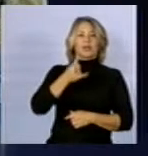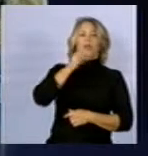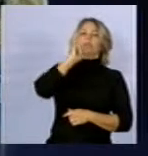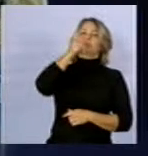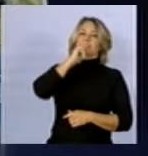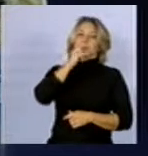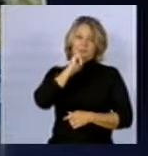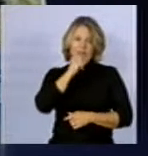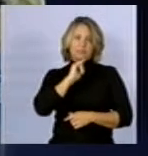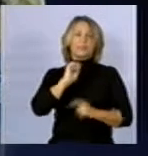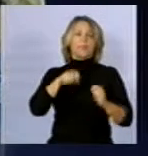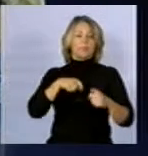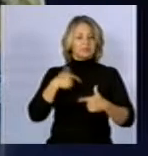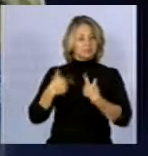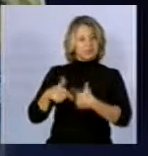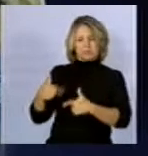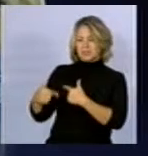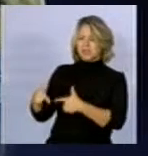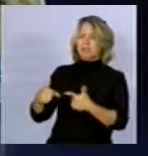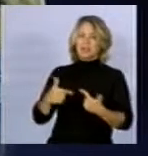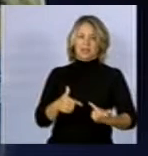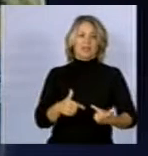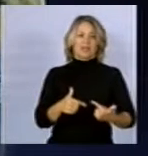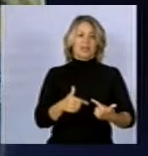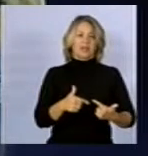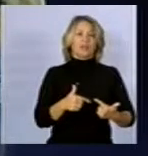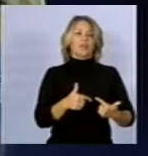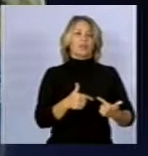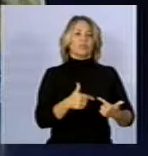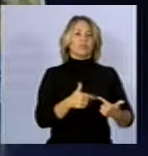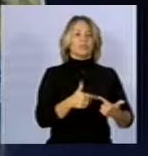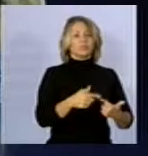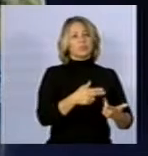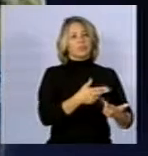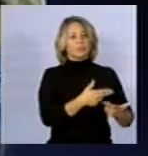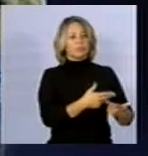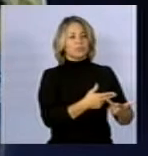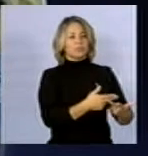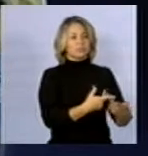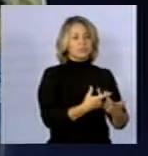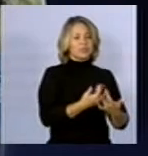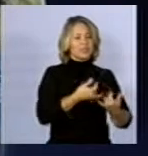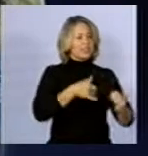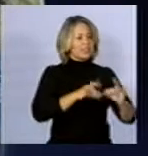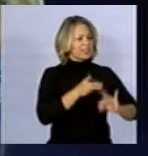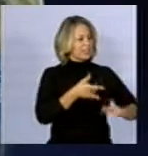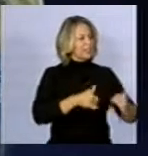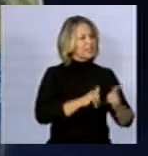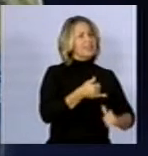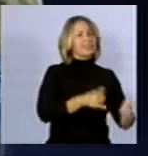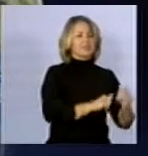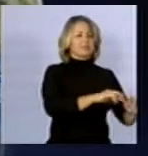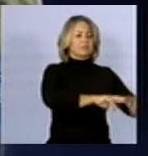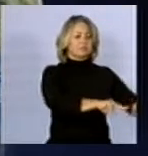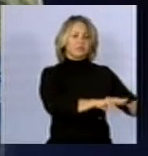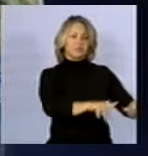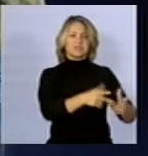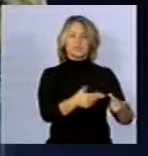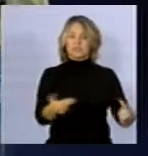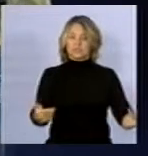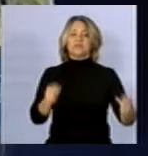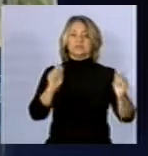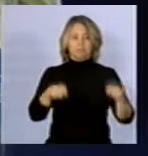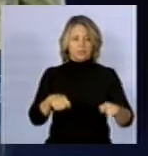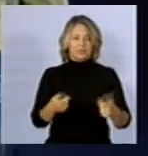alcoólica, pode trabalhar ocupacionalmente com benzeno, ou no setor elétrico, com campos elétricos.